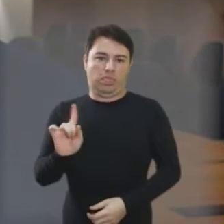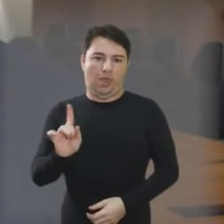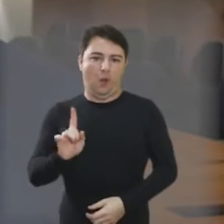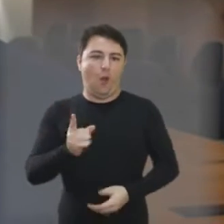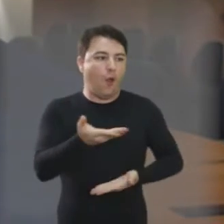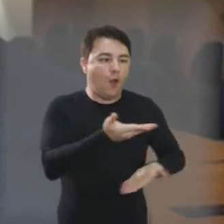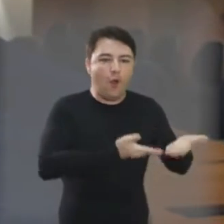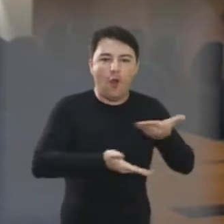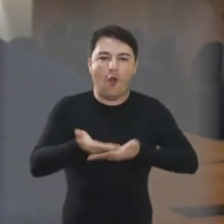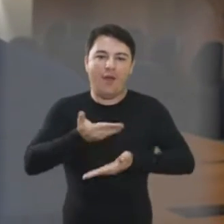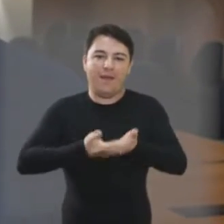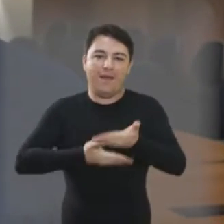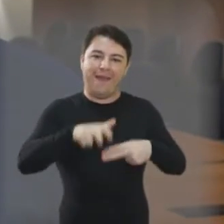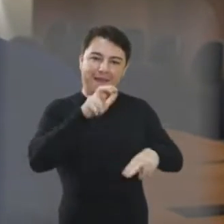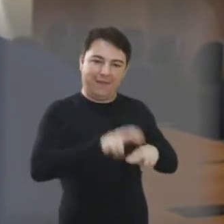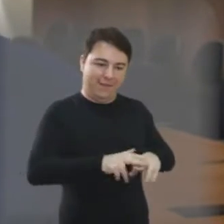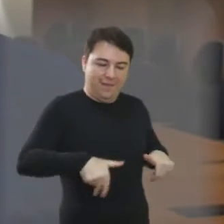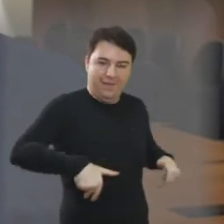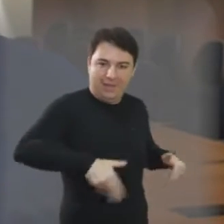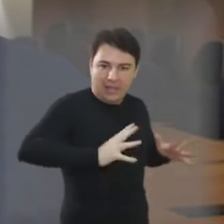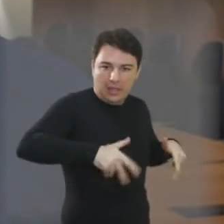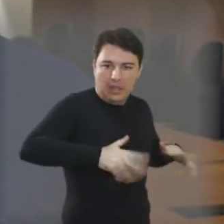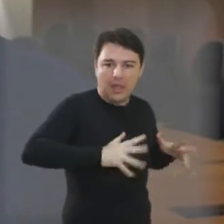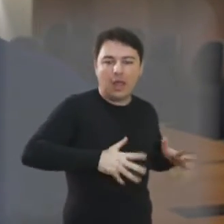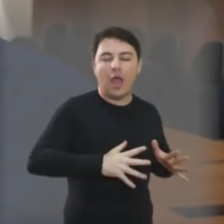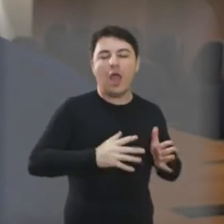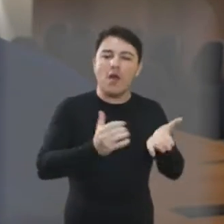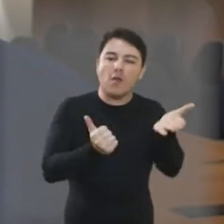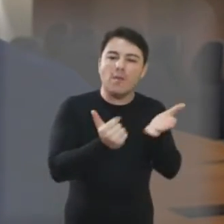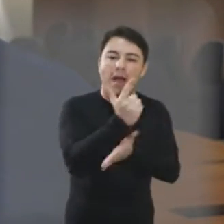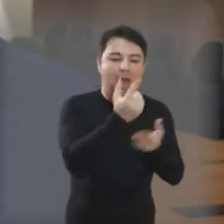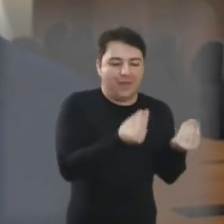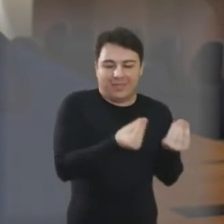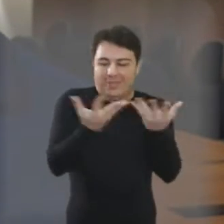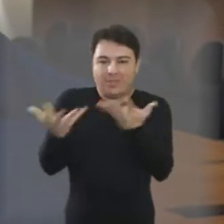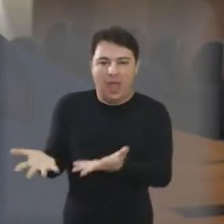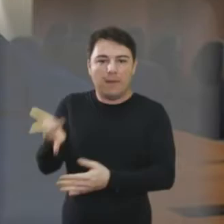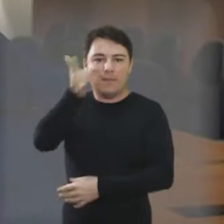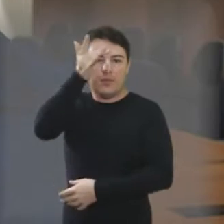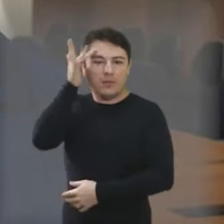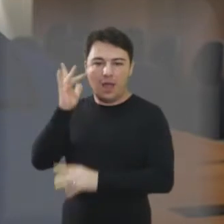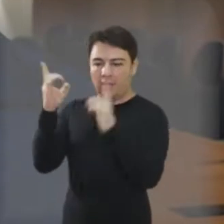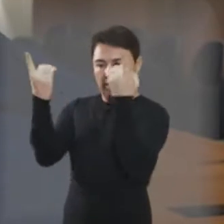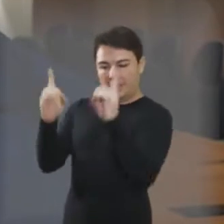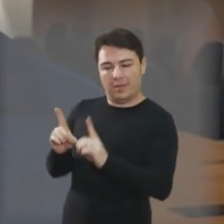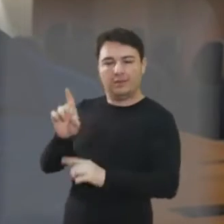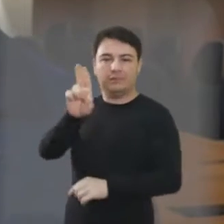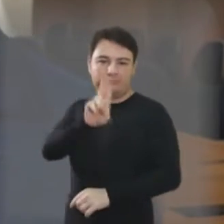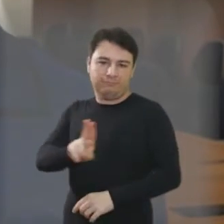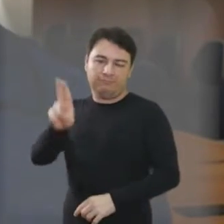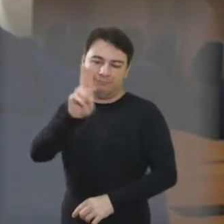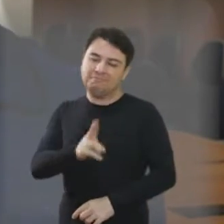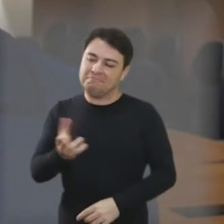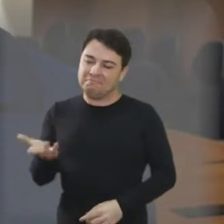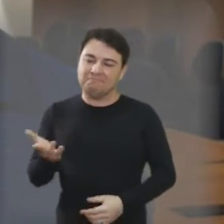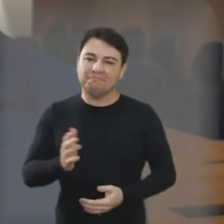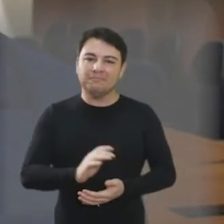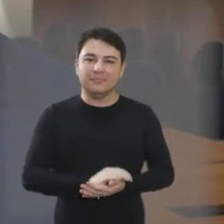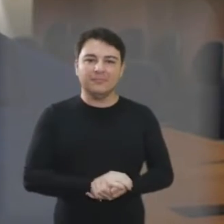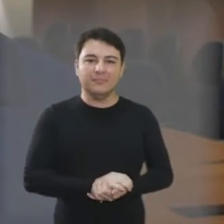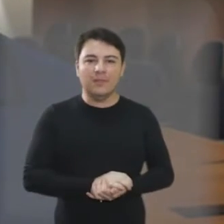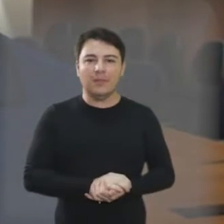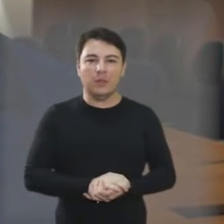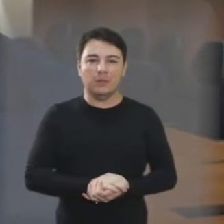consciência ambiental. Quando você troca aquilo que polui o meio ambiente por cadeiras que serão utilizadas por